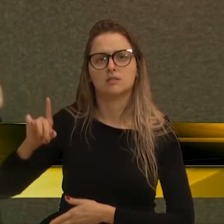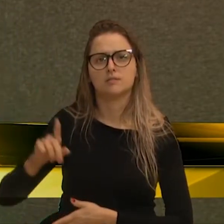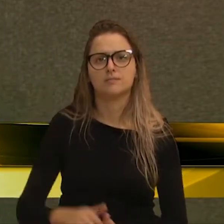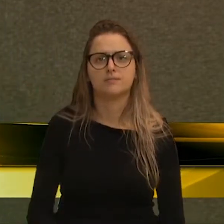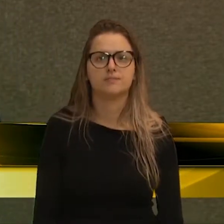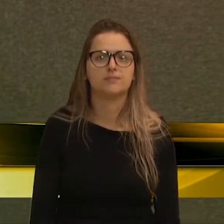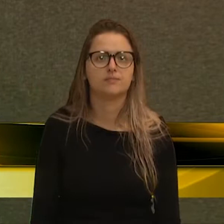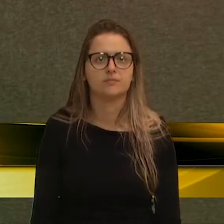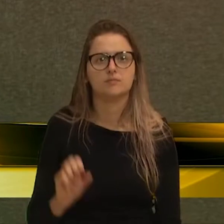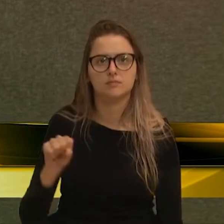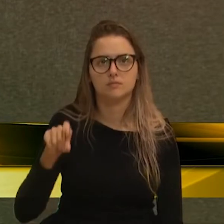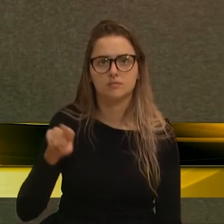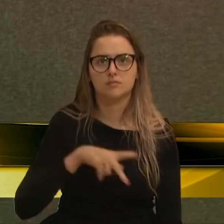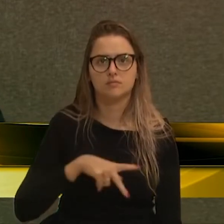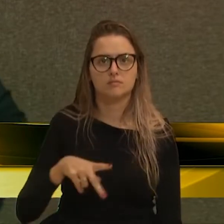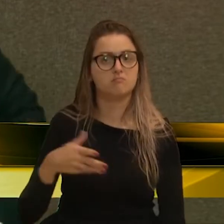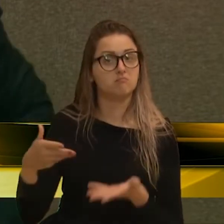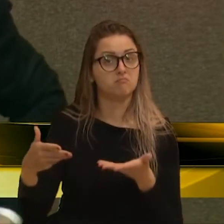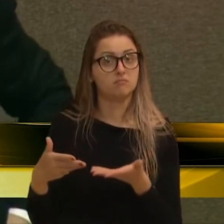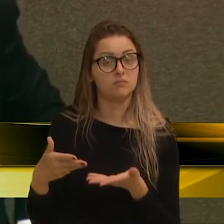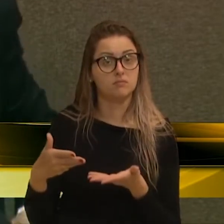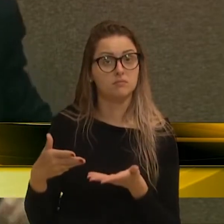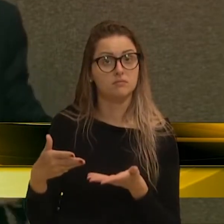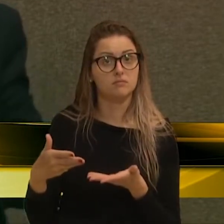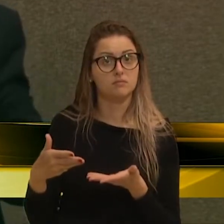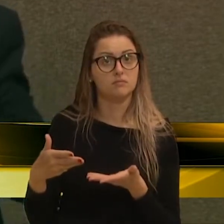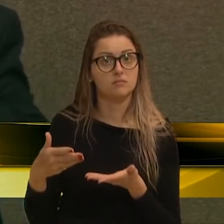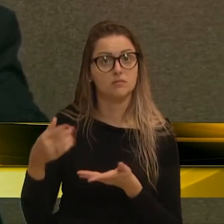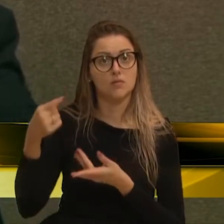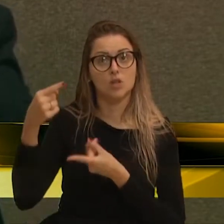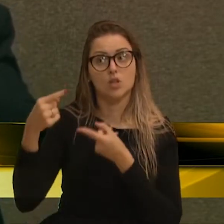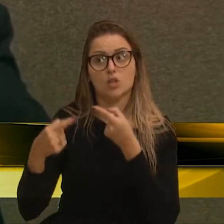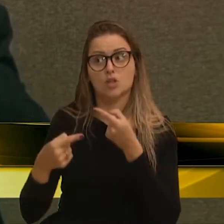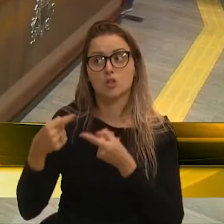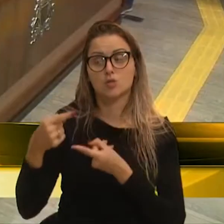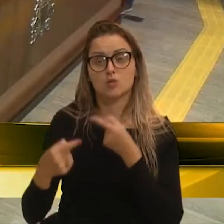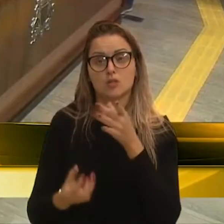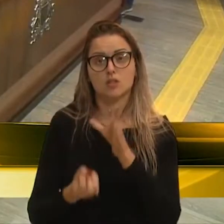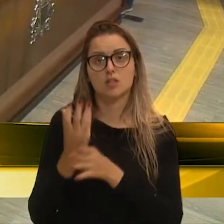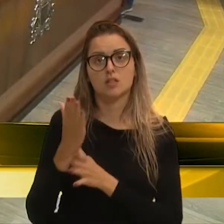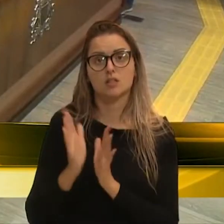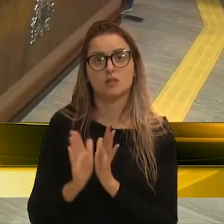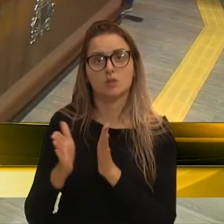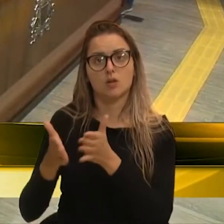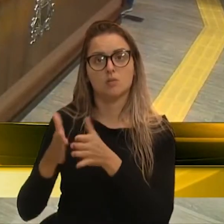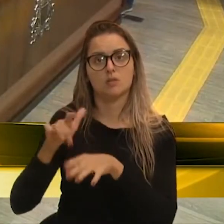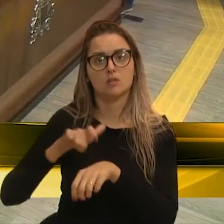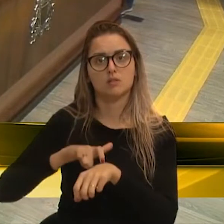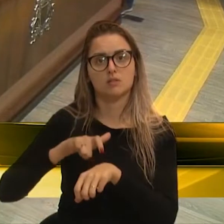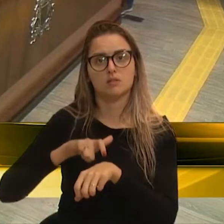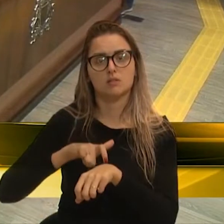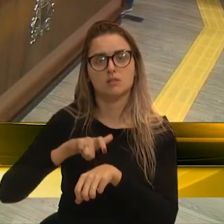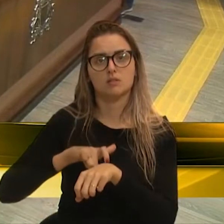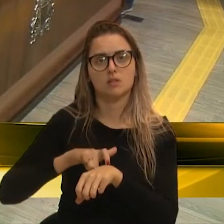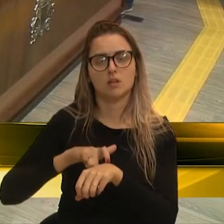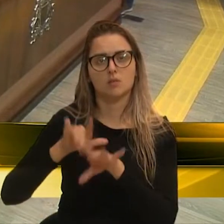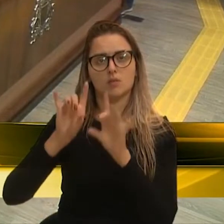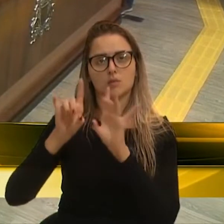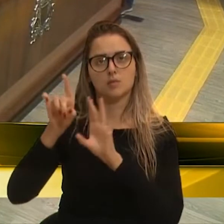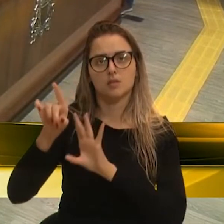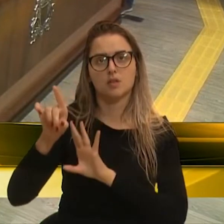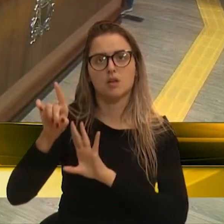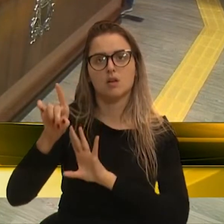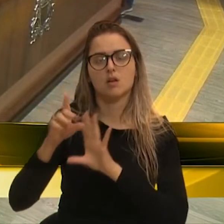Pois não. Nós estamos debatendo a criação da comissão temporária, sugerida pela vereadora